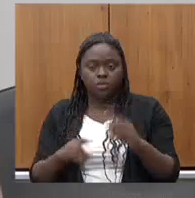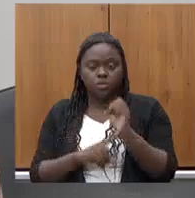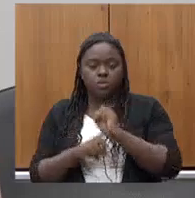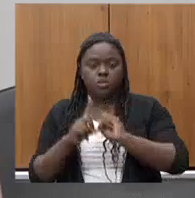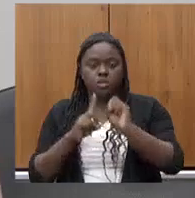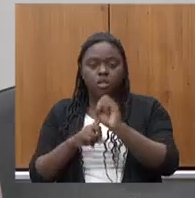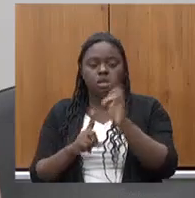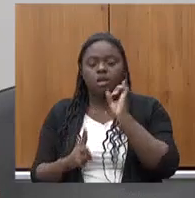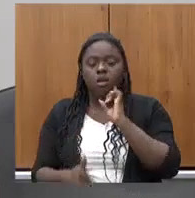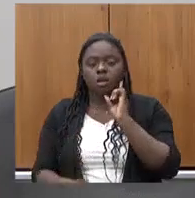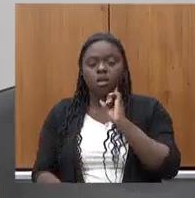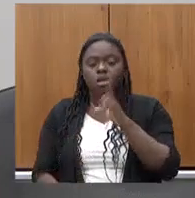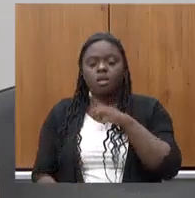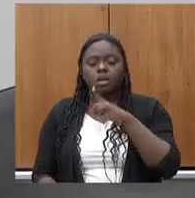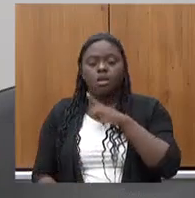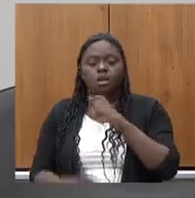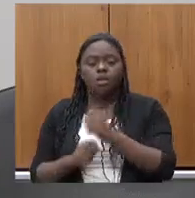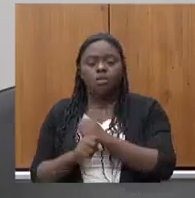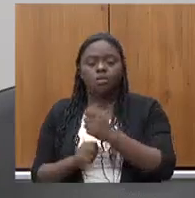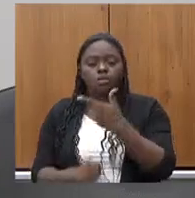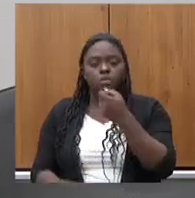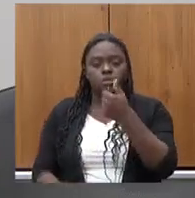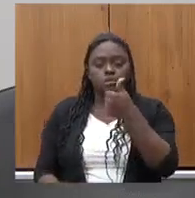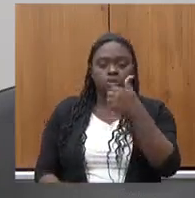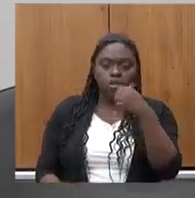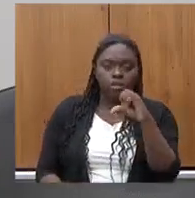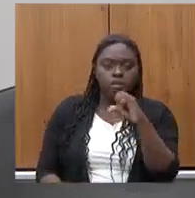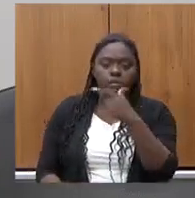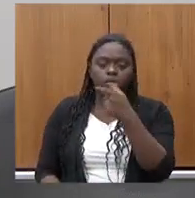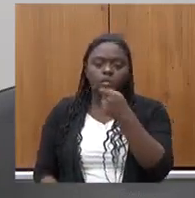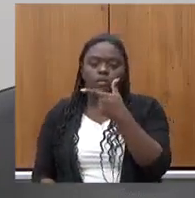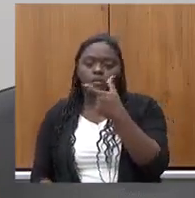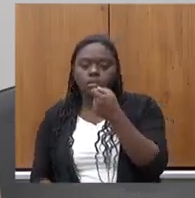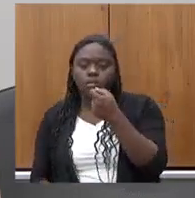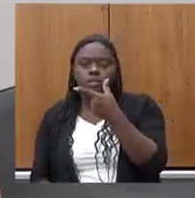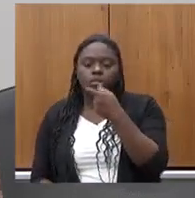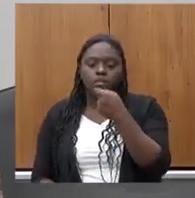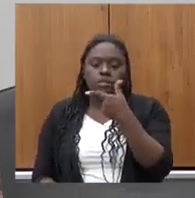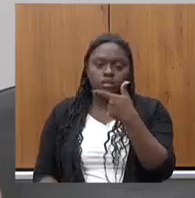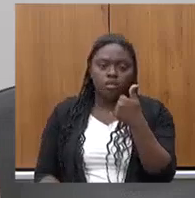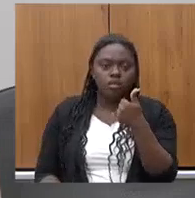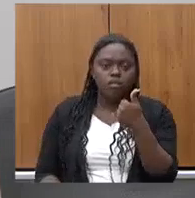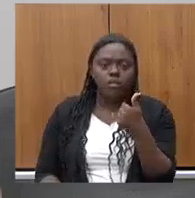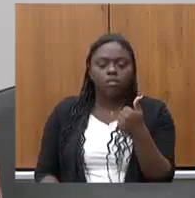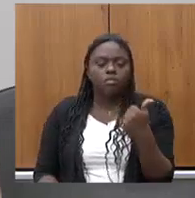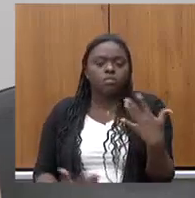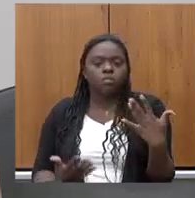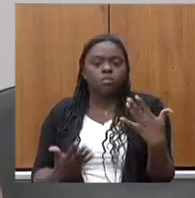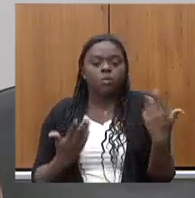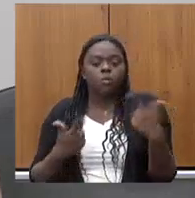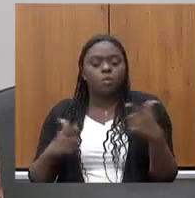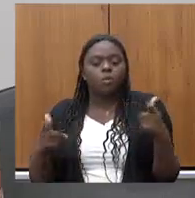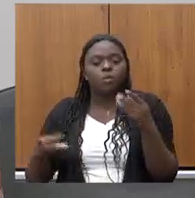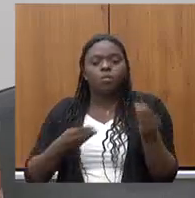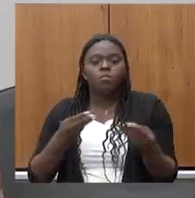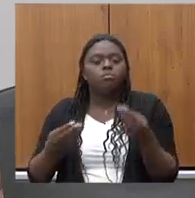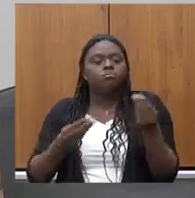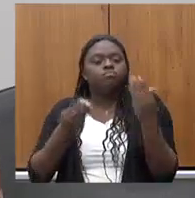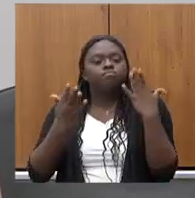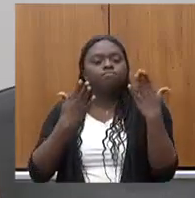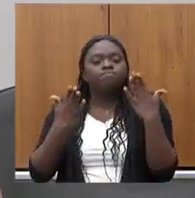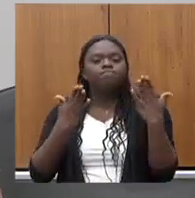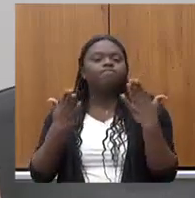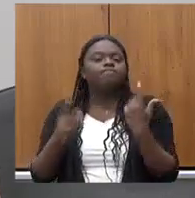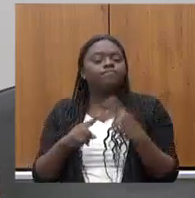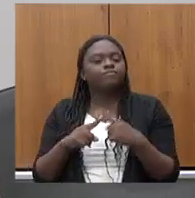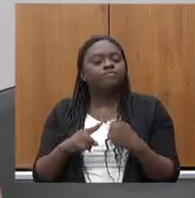mineira tem 2019 2020 ele não se repara porque é um assunto que requer uma